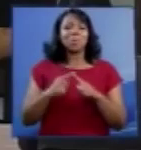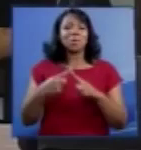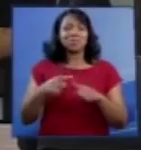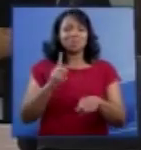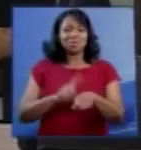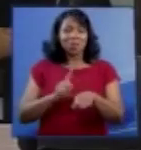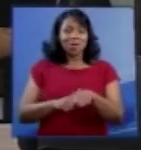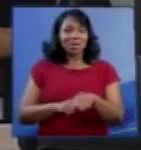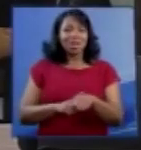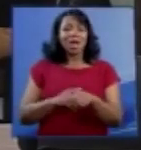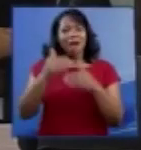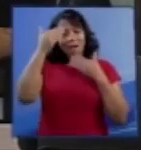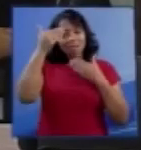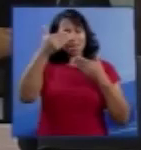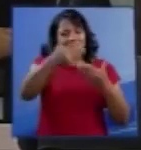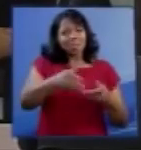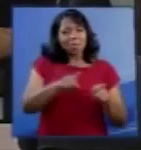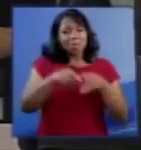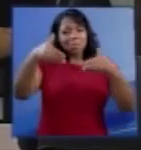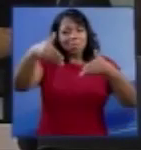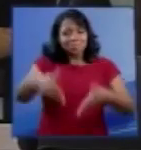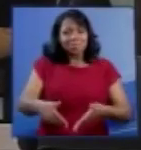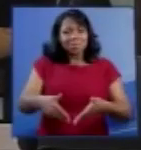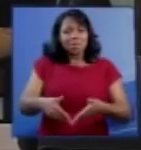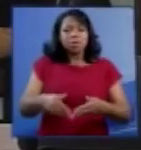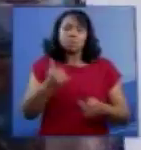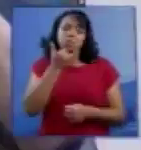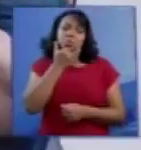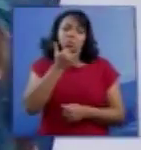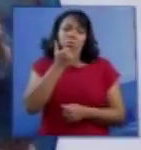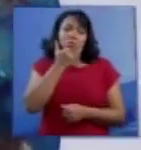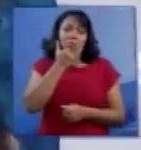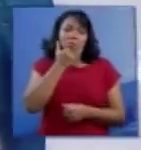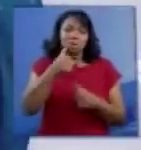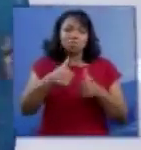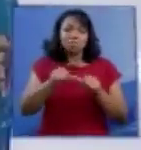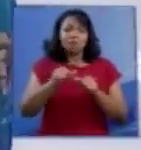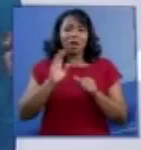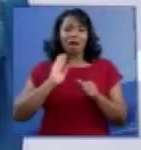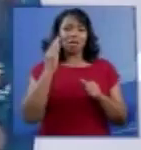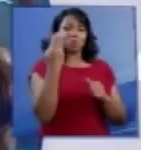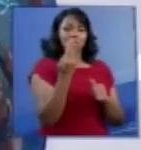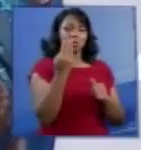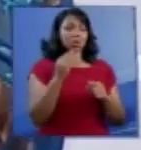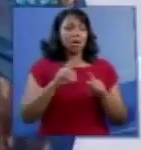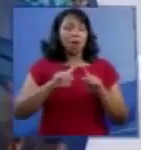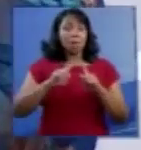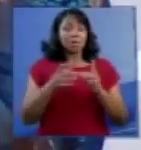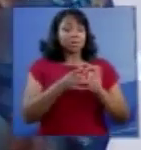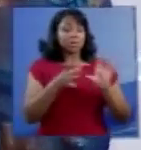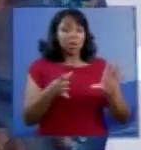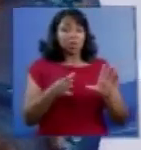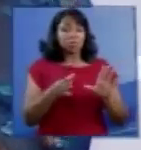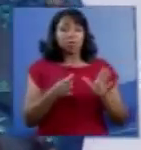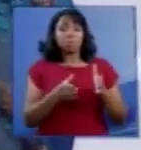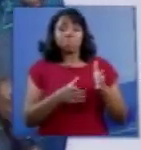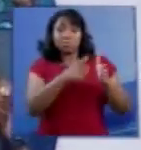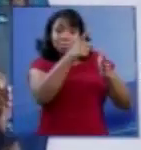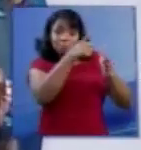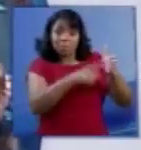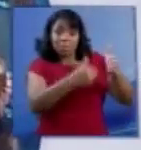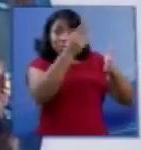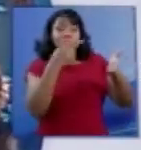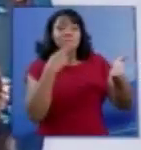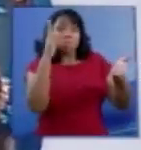agradecendo-lhe mais uma vez essa oportunidade, pedindo desculpas de ficar de costas. Mas eu deixo uma parte da